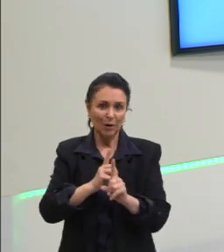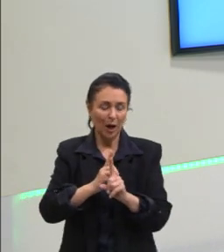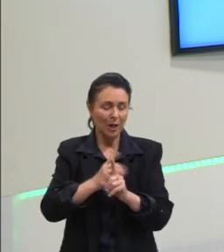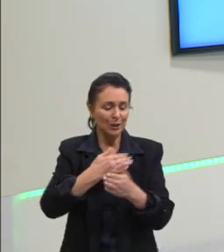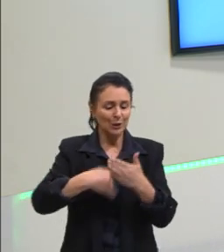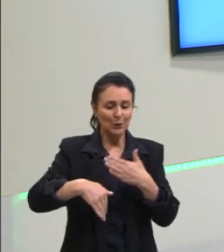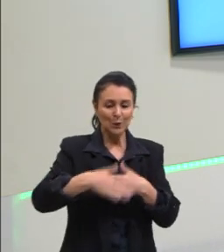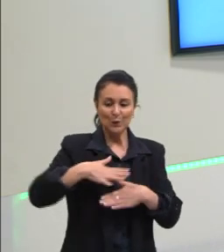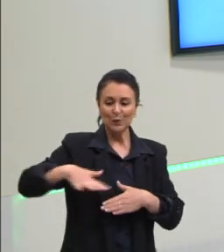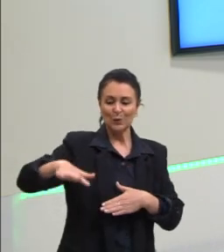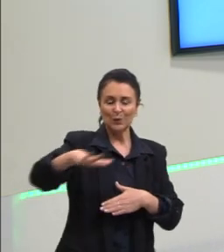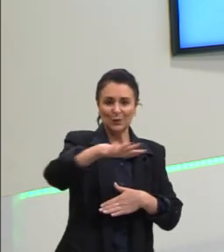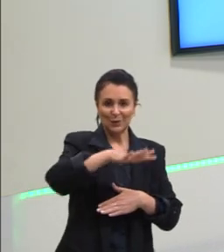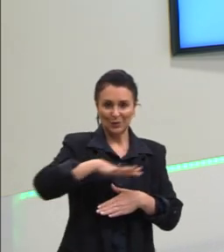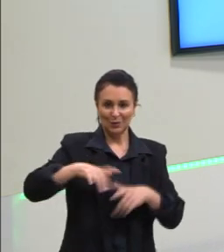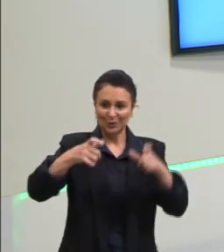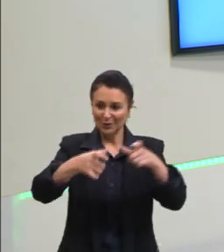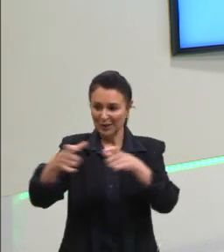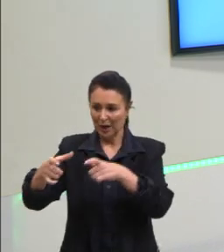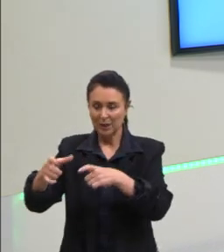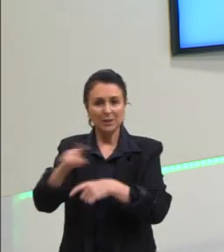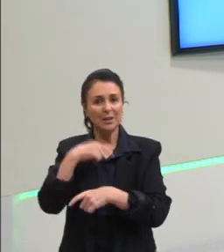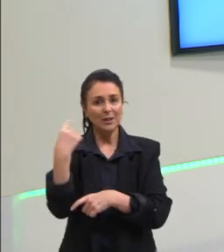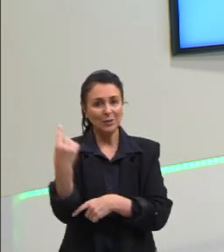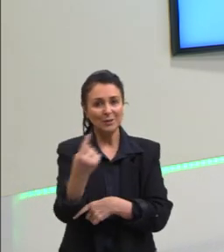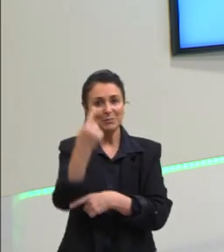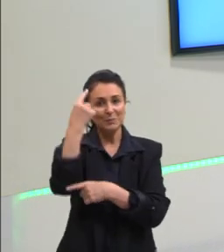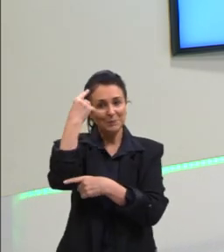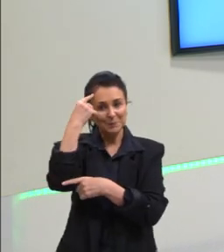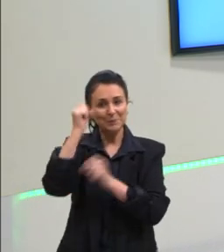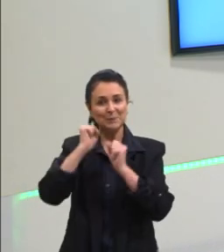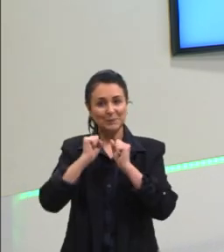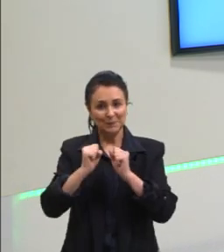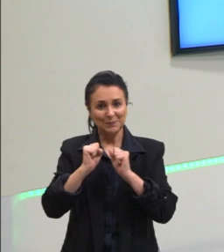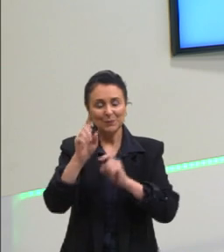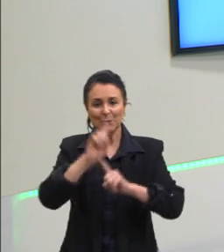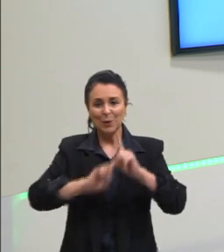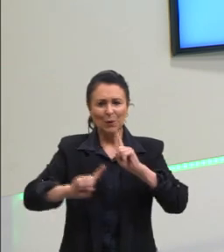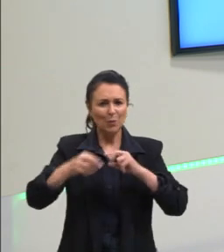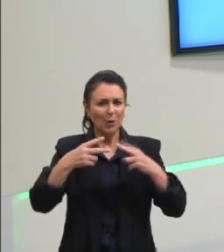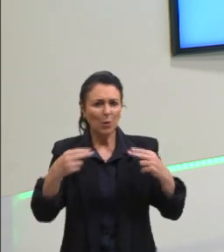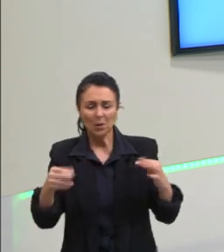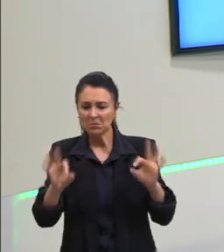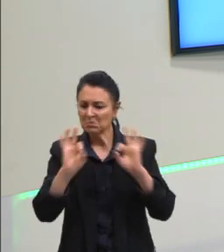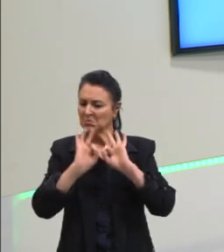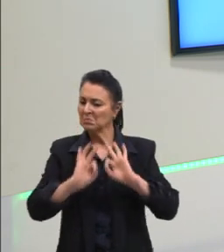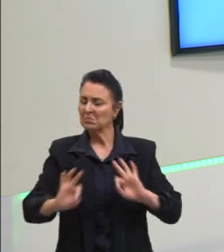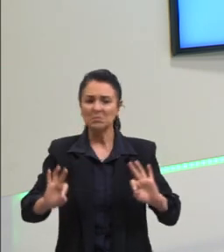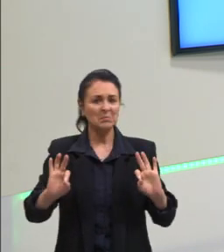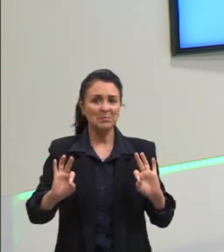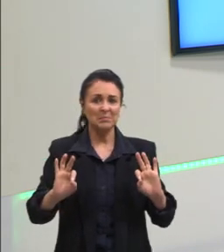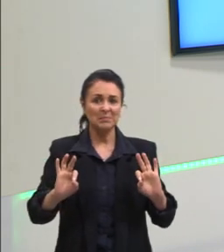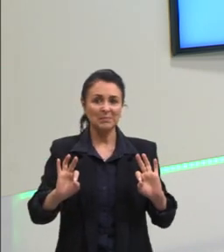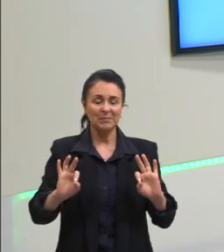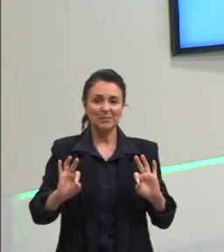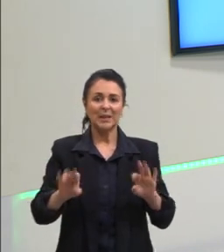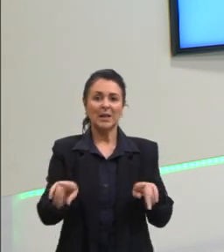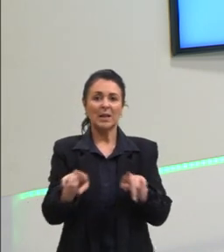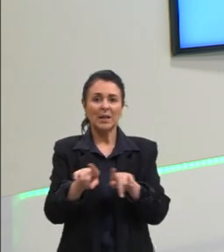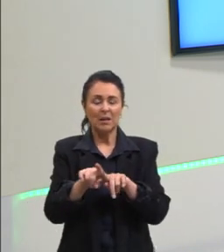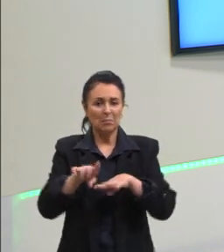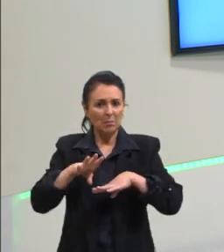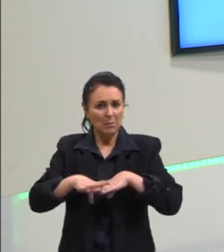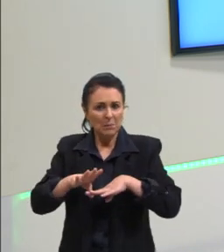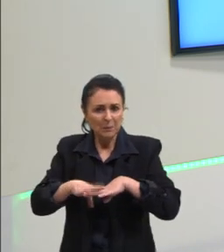lugares e a gente pode estar pensando nisso como algo algo comum para a gente muito comum de operações inclusive